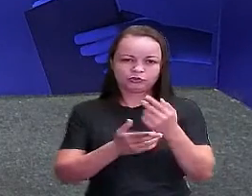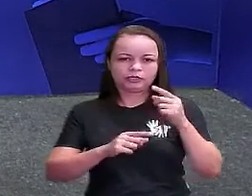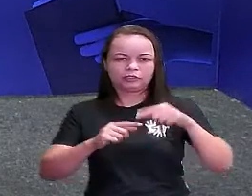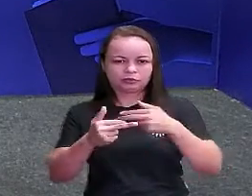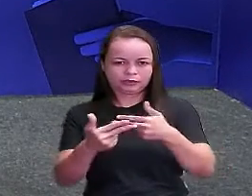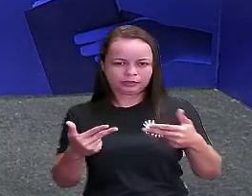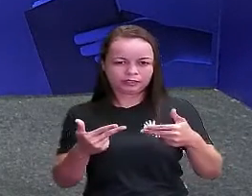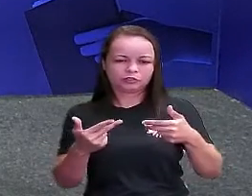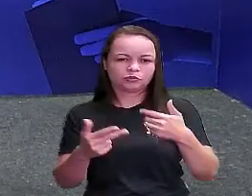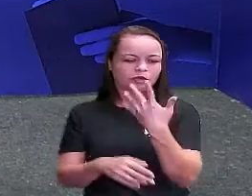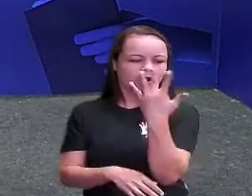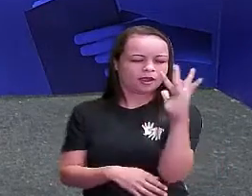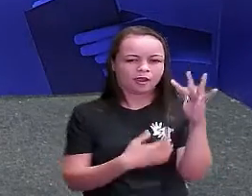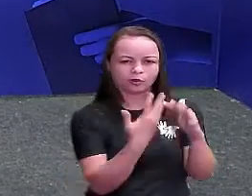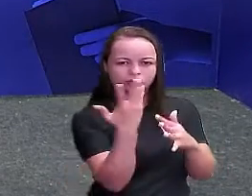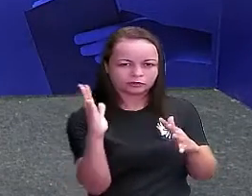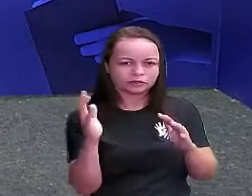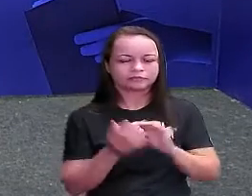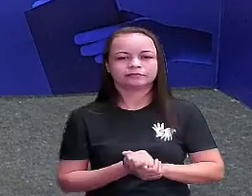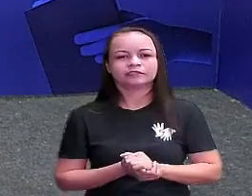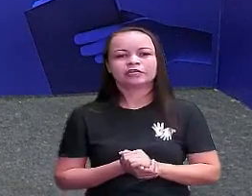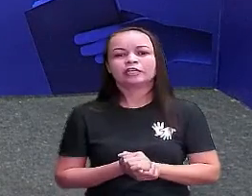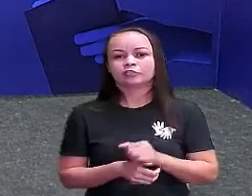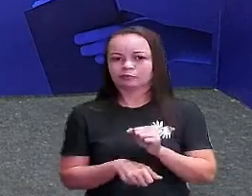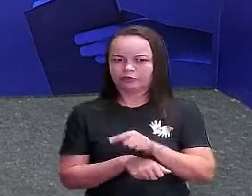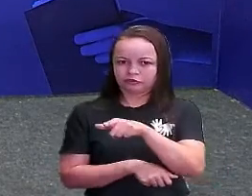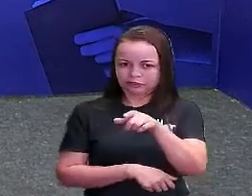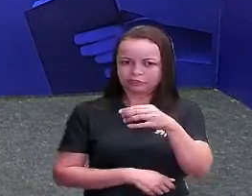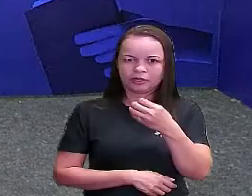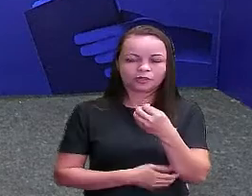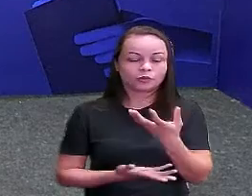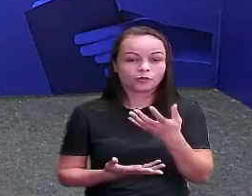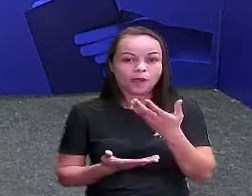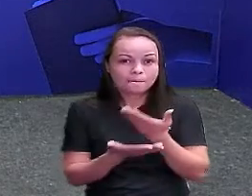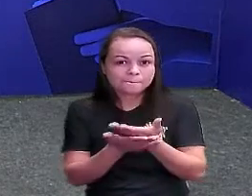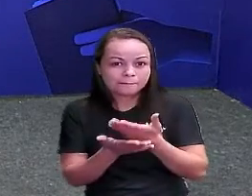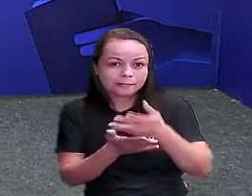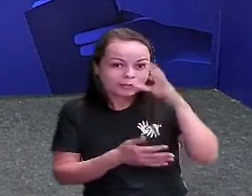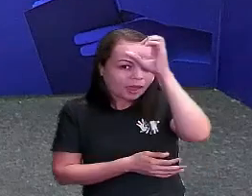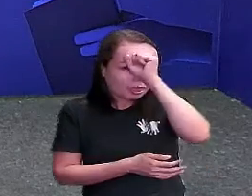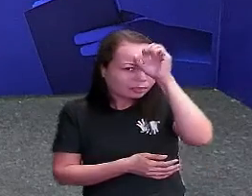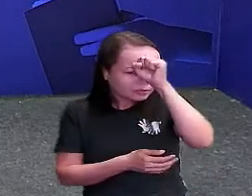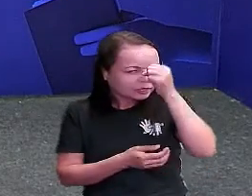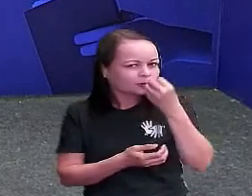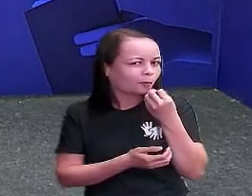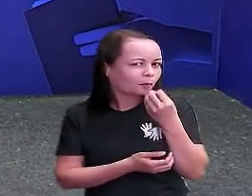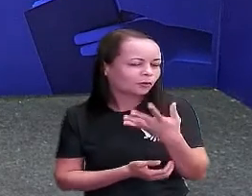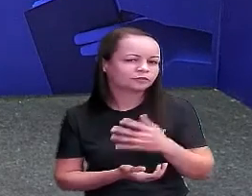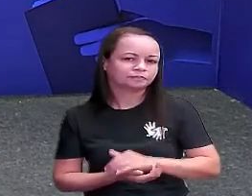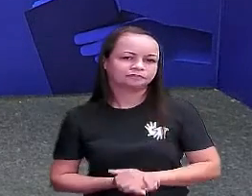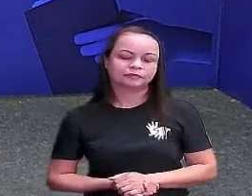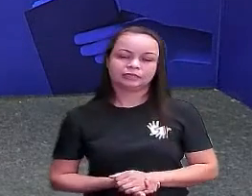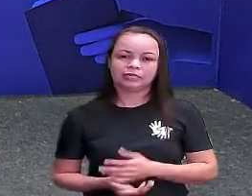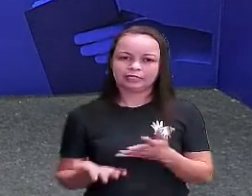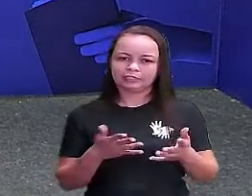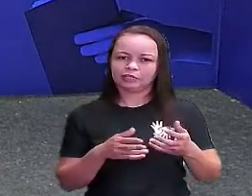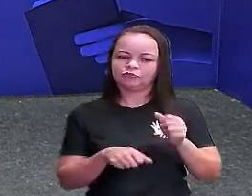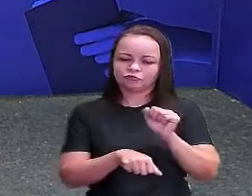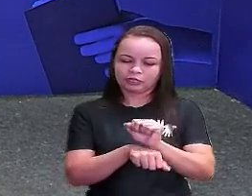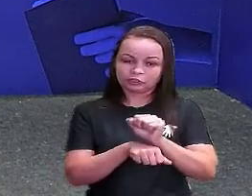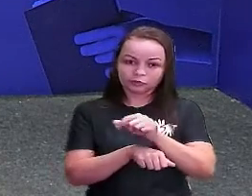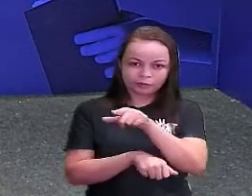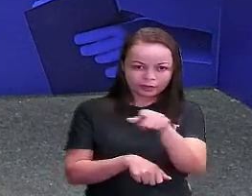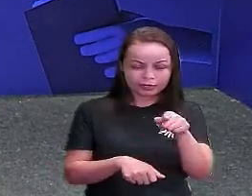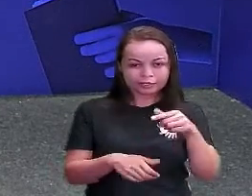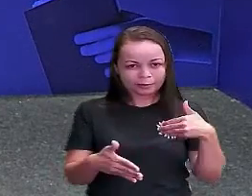Da natureza Espero que vocês Tenham aprendido Bem direitinho Tá certo pessoal? E ó A professora Vai ficar aqui Esperando cada